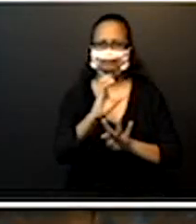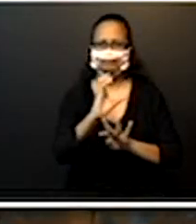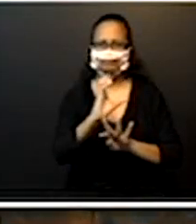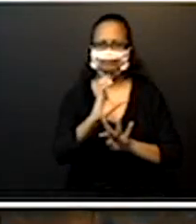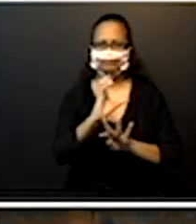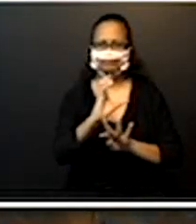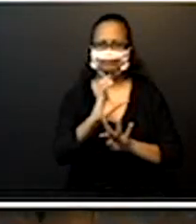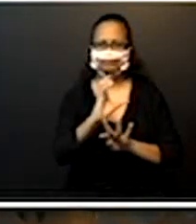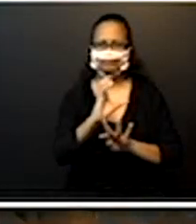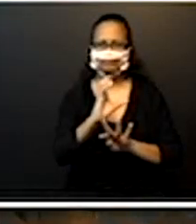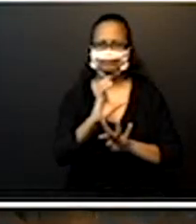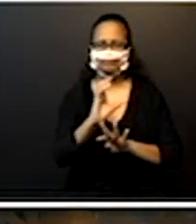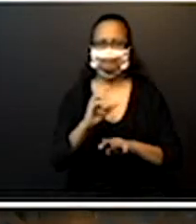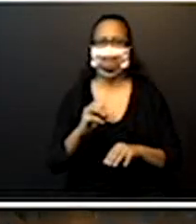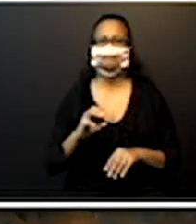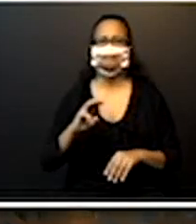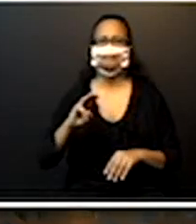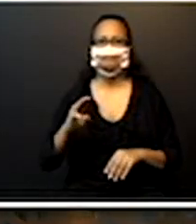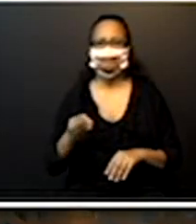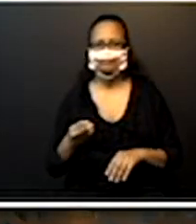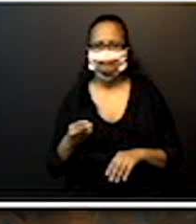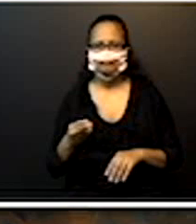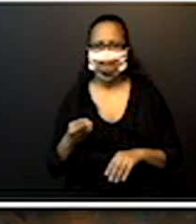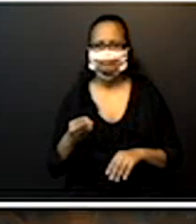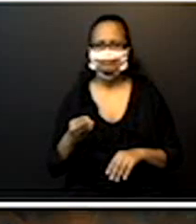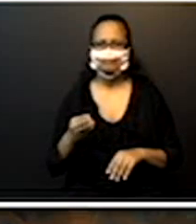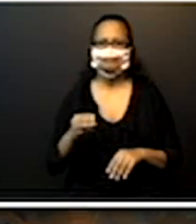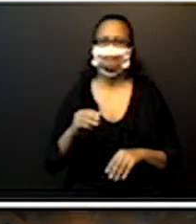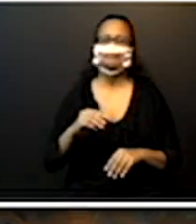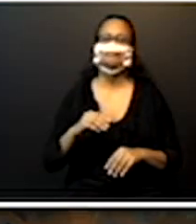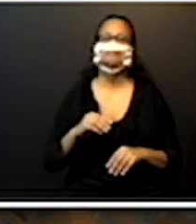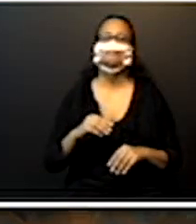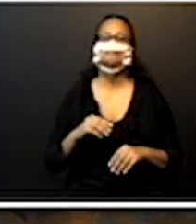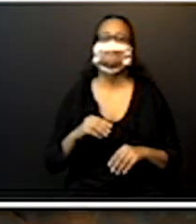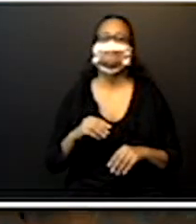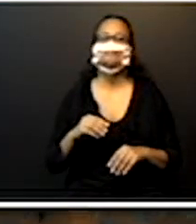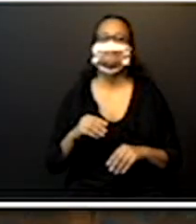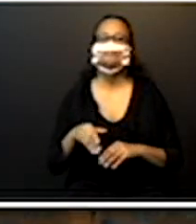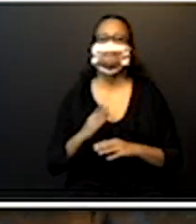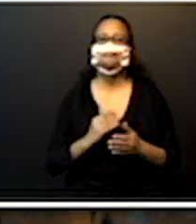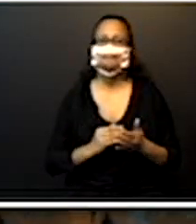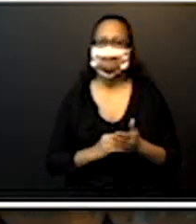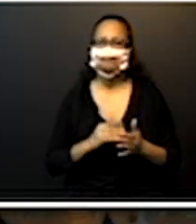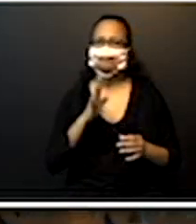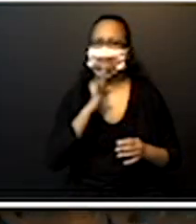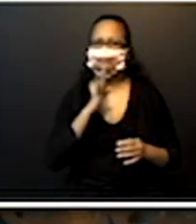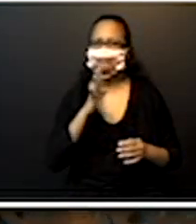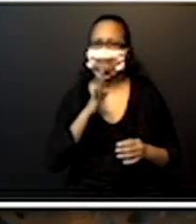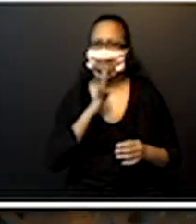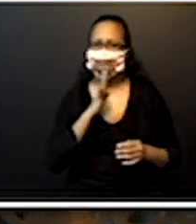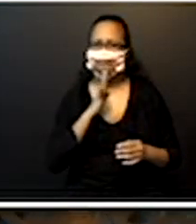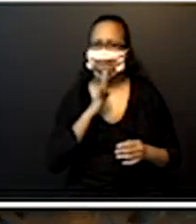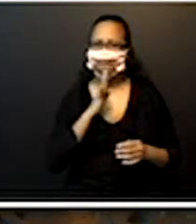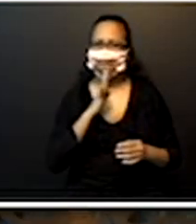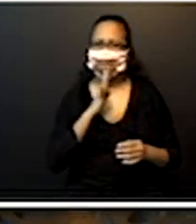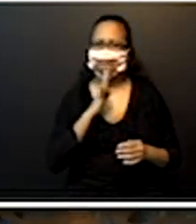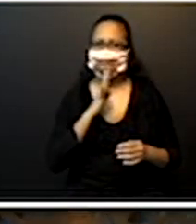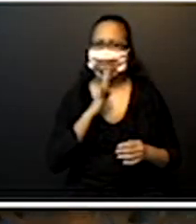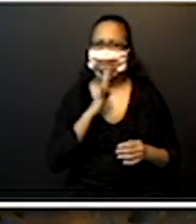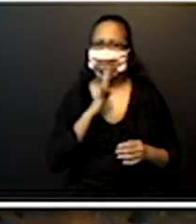E tem um jeito que todo mundo conhece, que todo mundo sabe mexer, que é